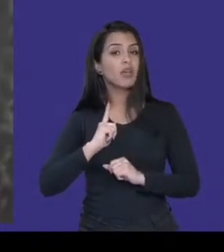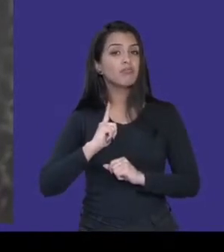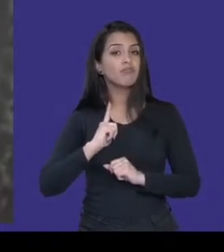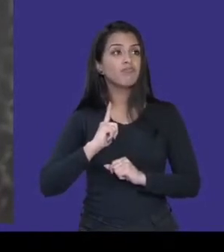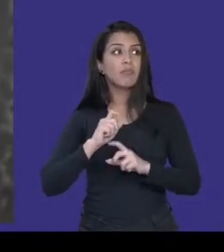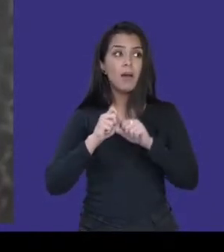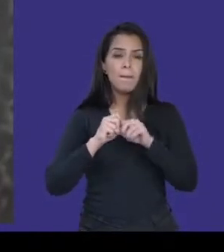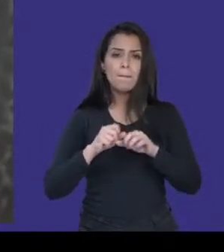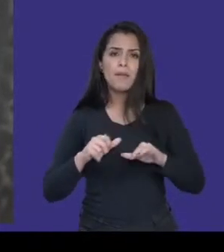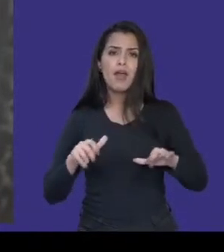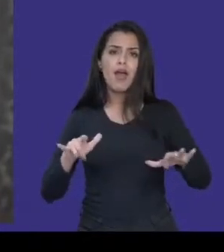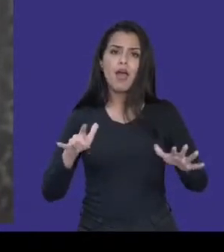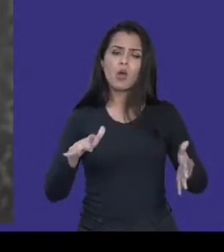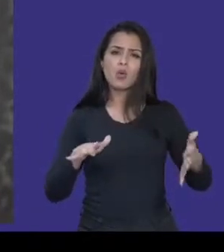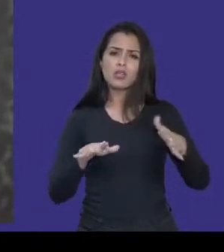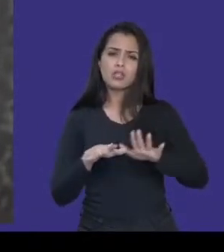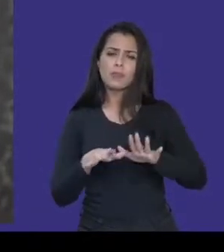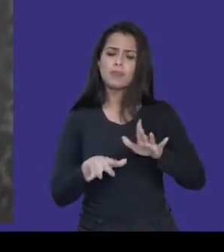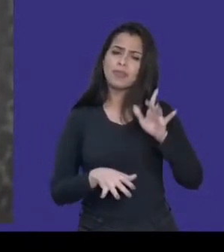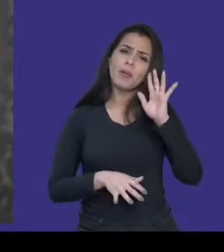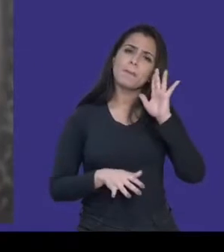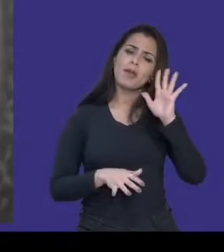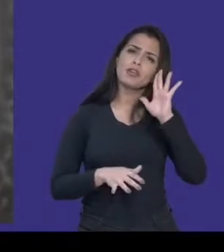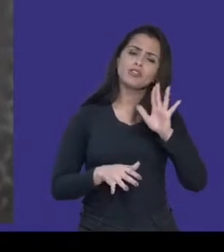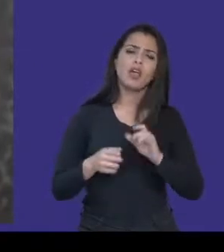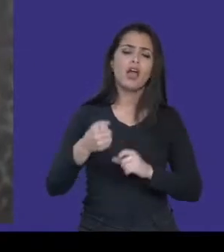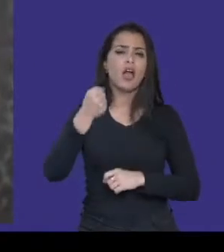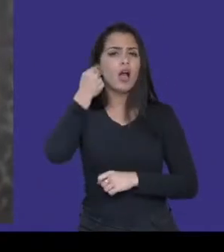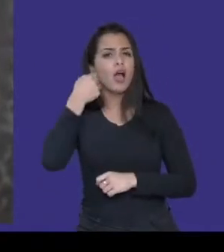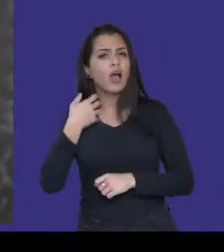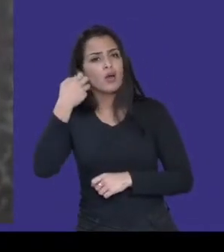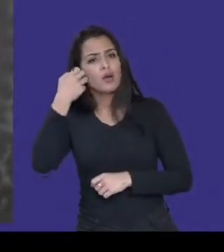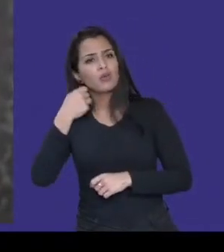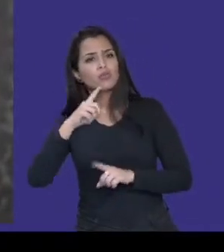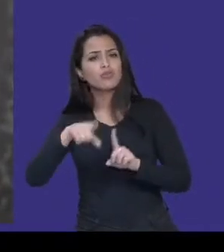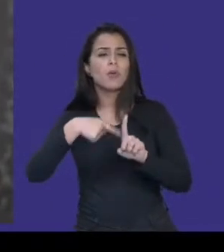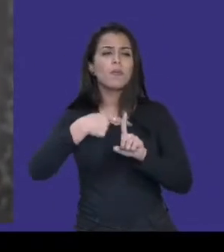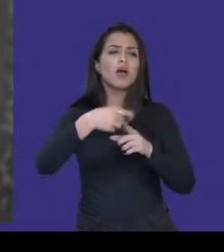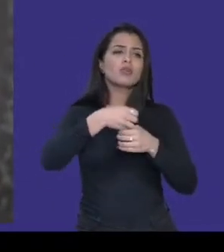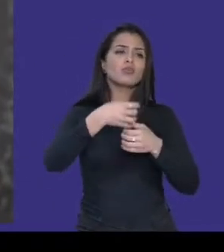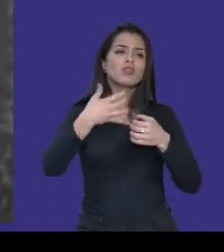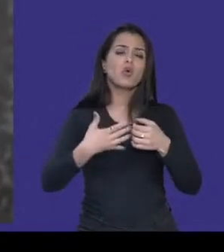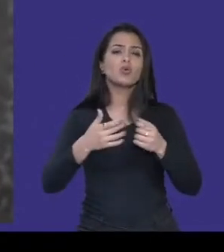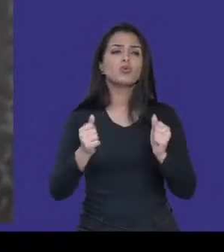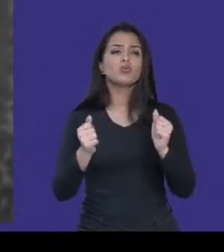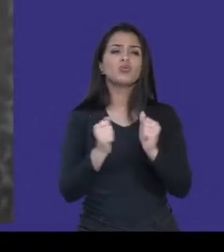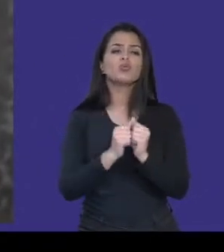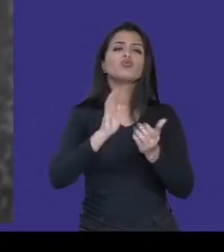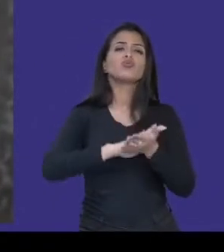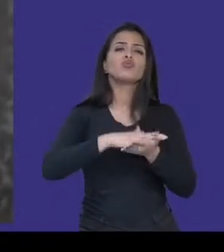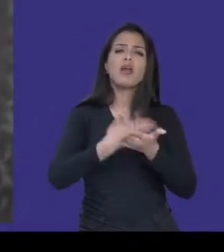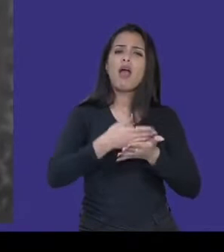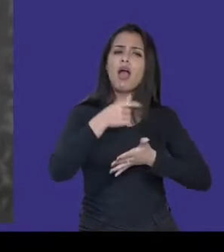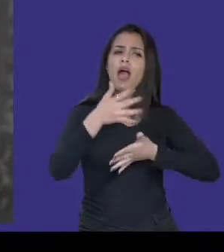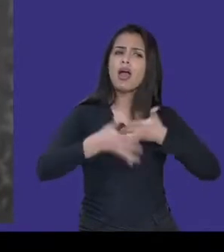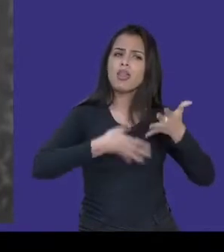transmitir também, juntamente com o áudio, um conteúdo de libras? A gente tem aqui toda essa acessibilidade, né?